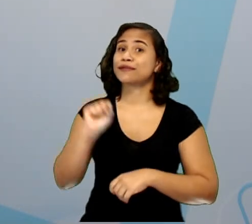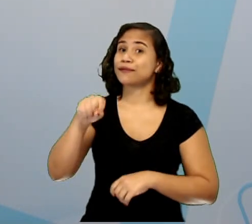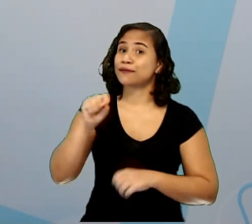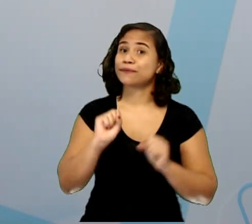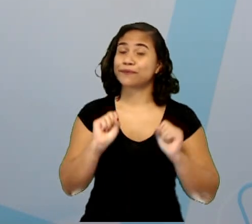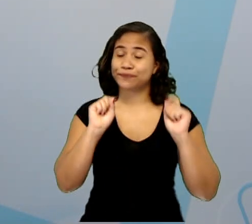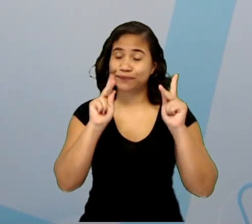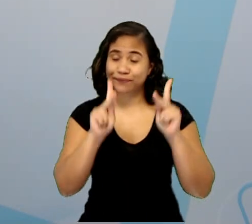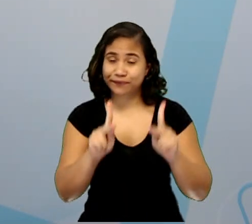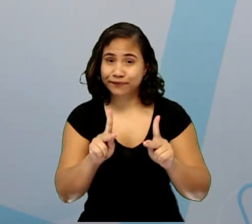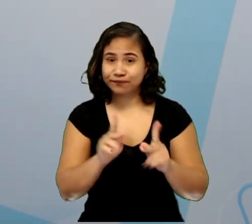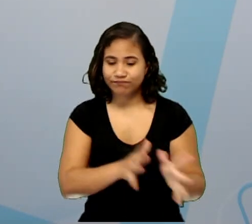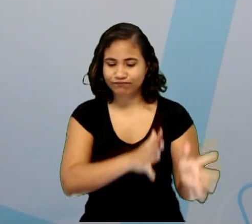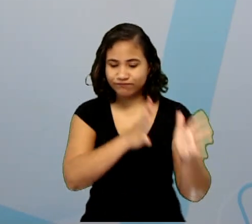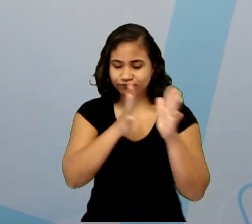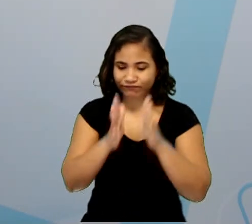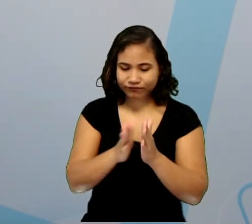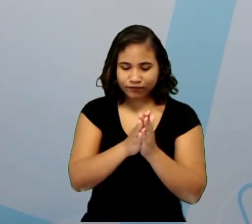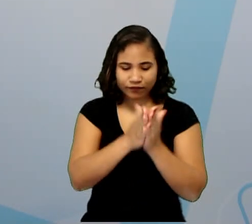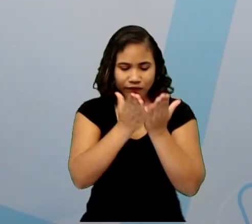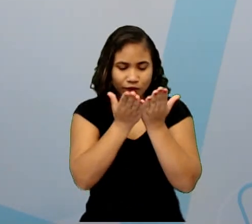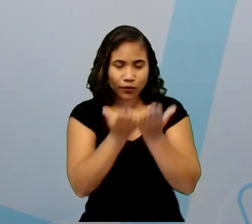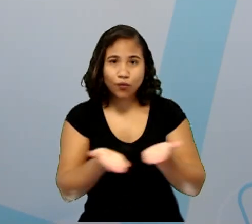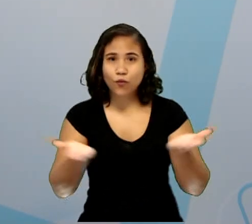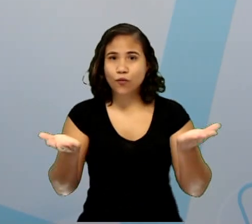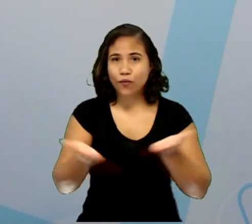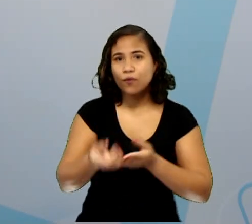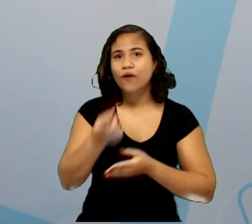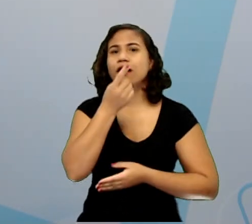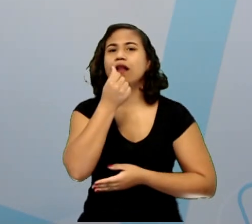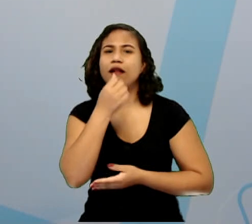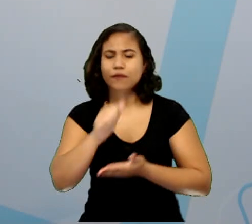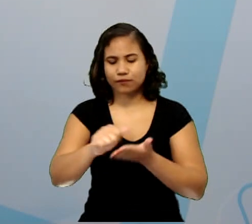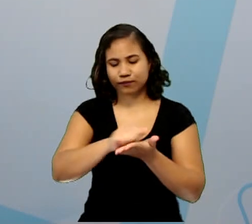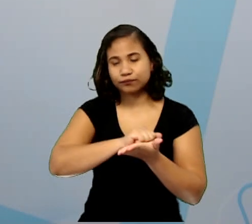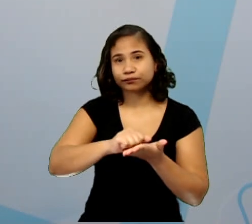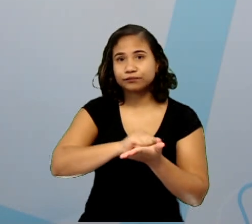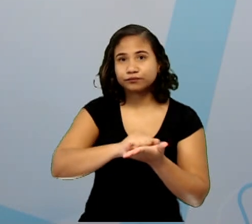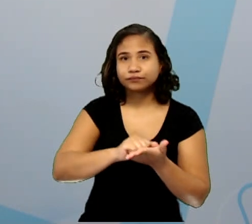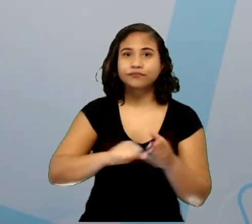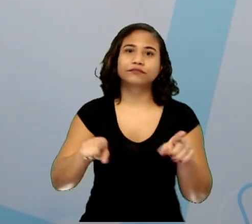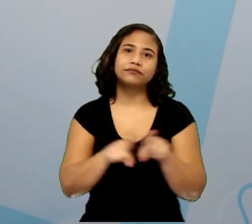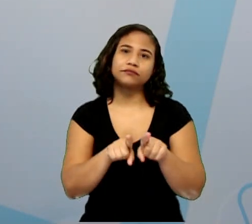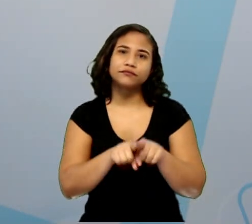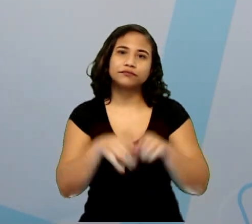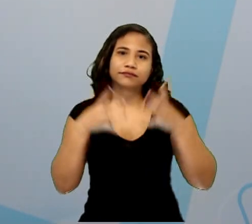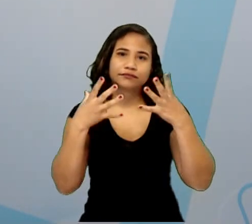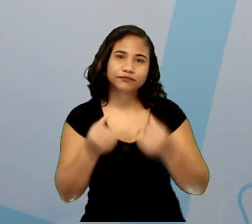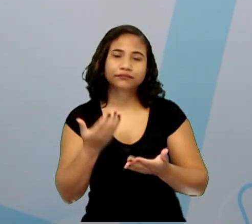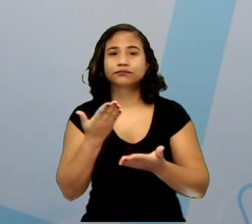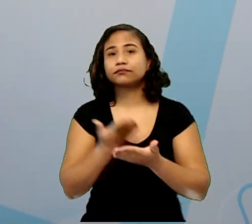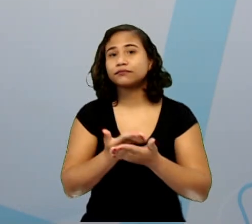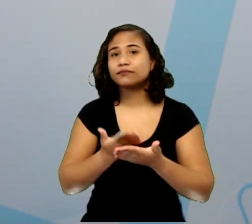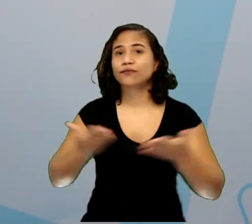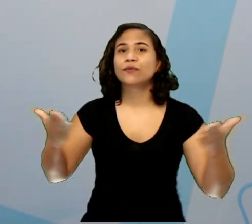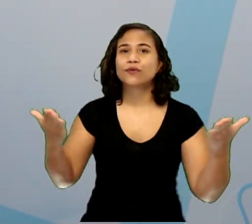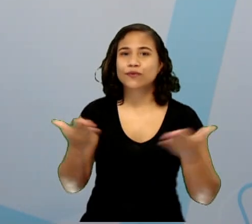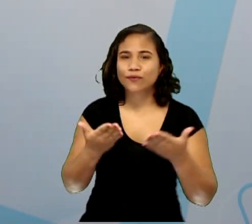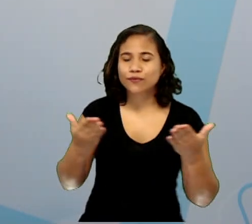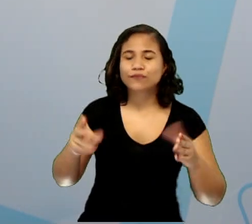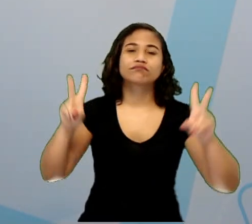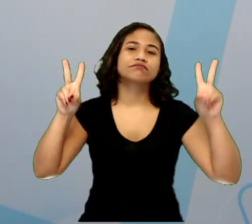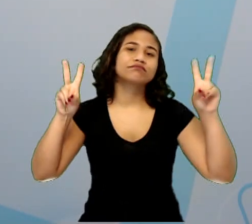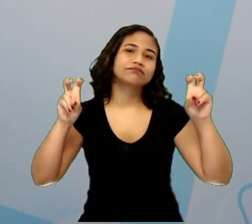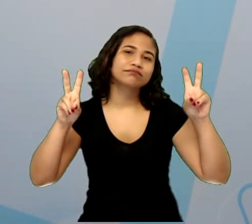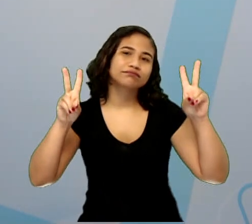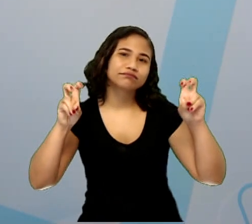ok? Ok? Separe caderno, lápis, borracha e vamos para a nossa aula. Hoje nós vamos falar